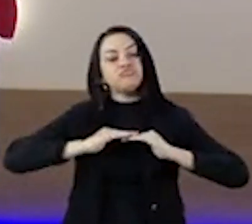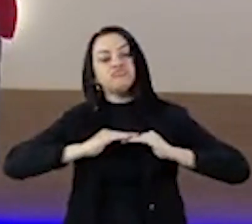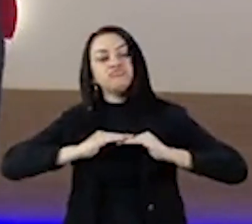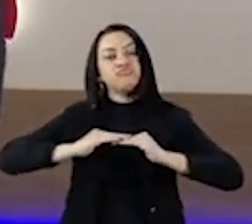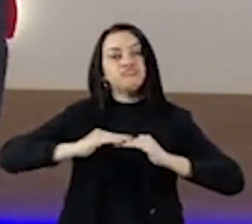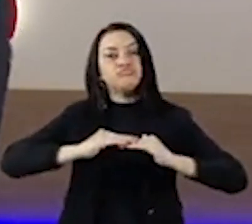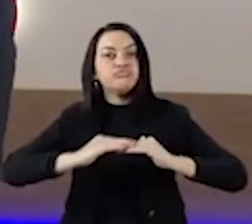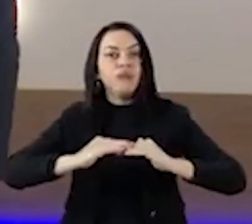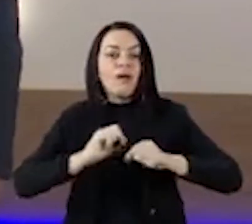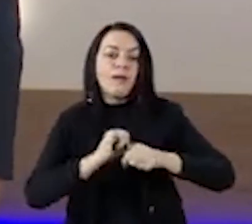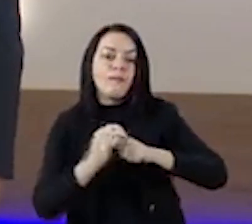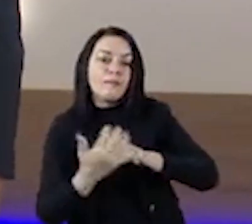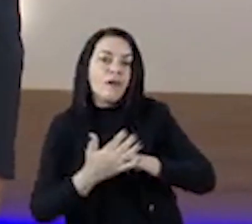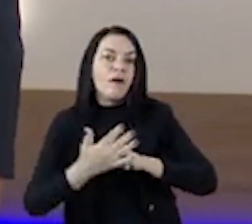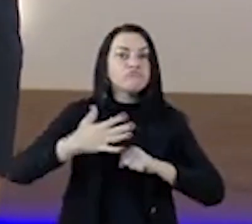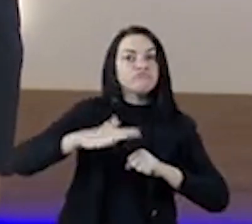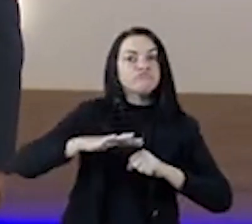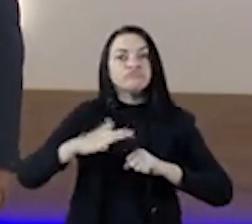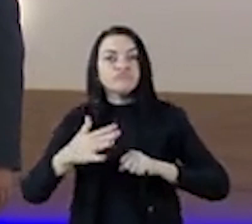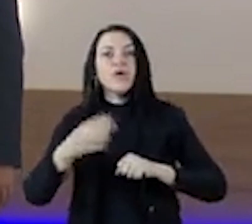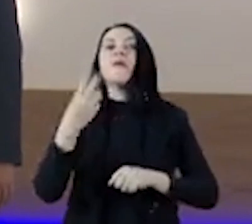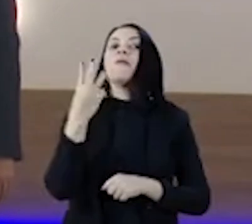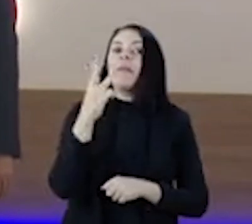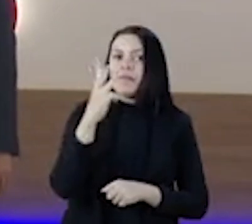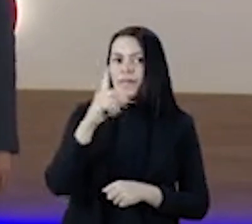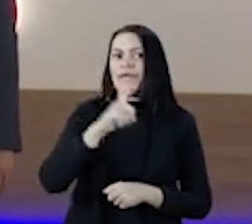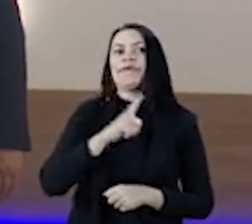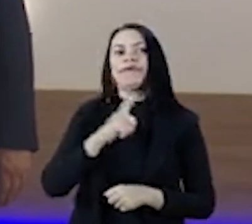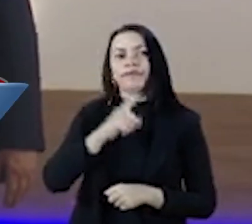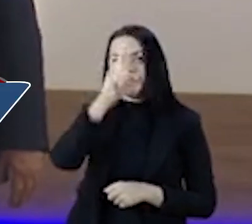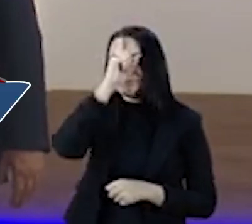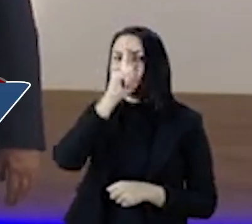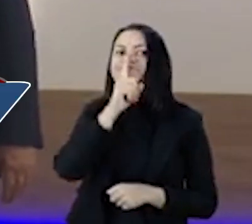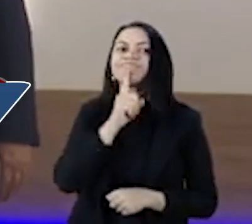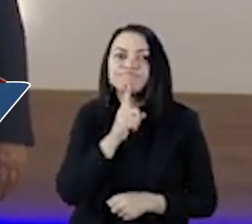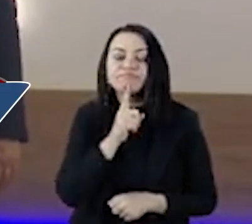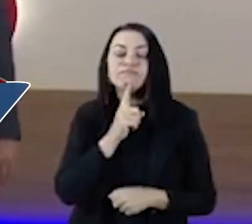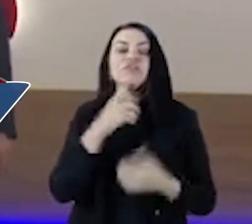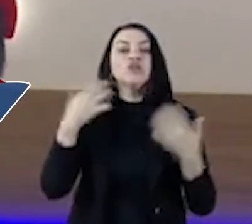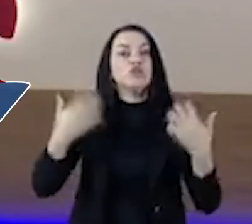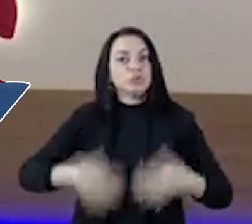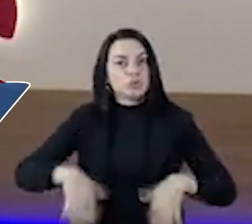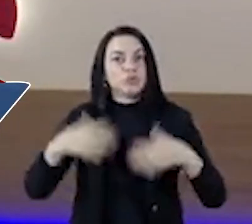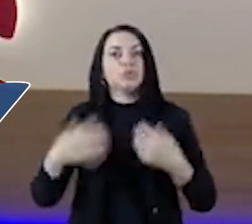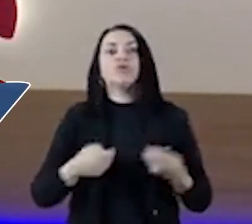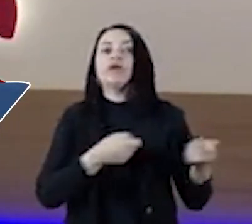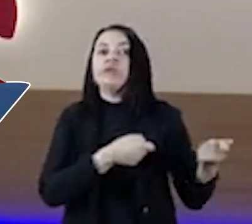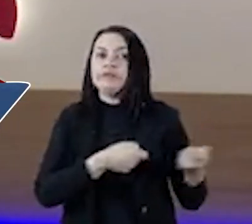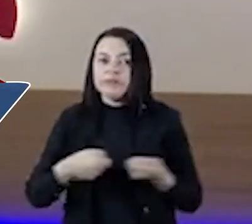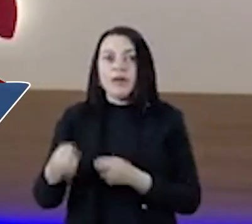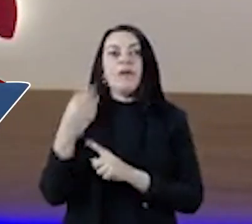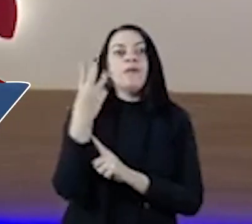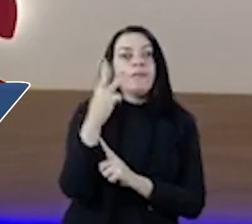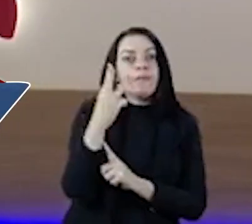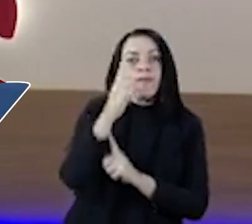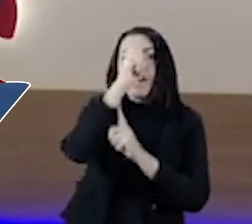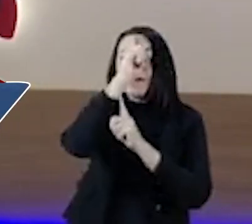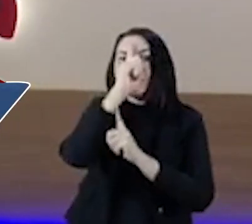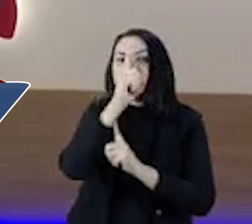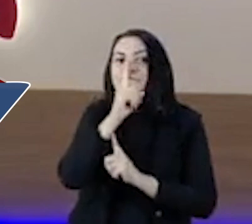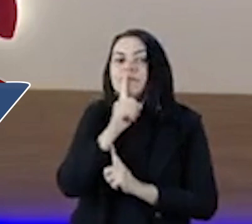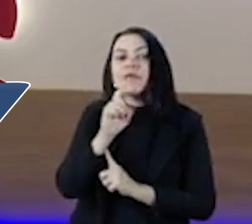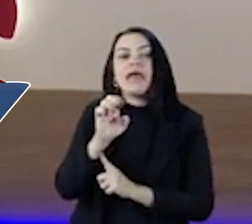virais Nós estamos já há algumas semanas Primarcialmente nesse estágio da